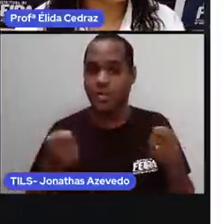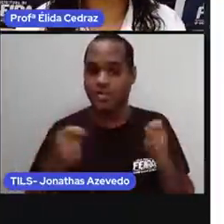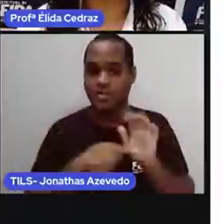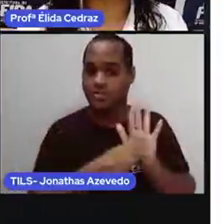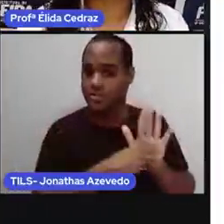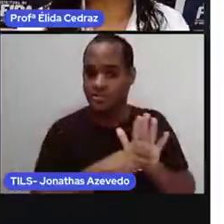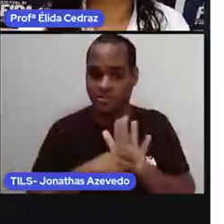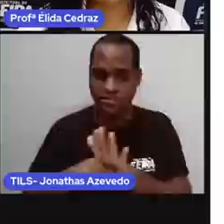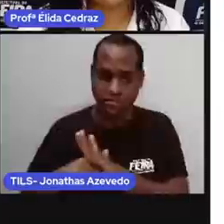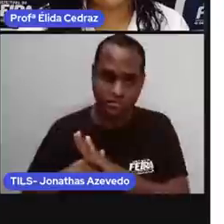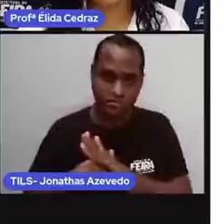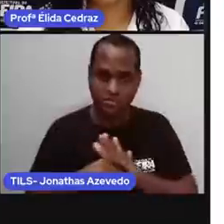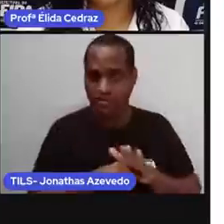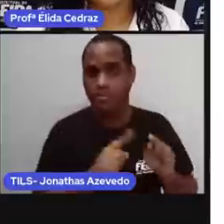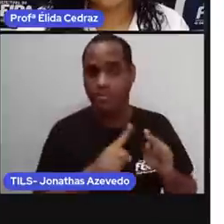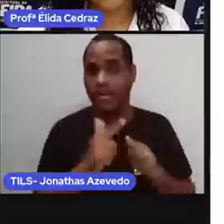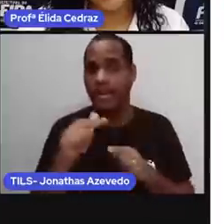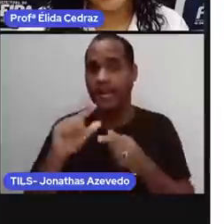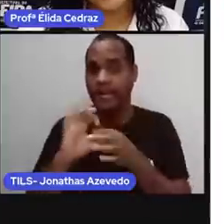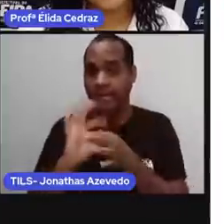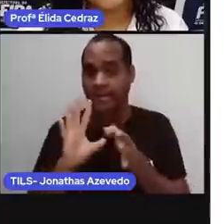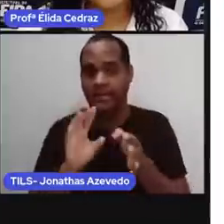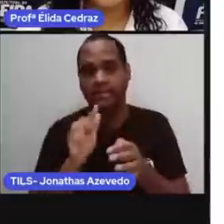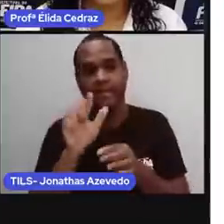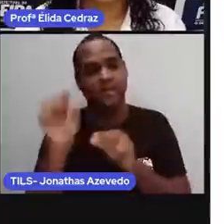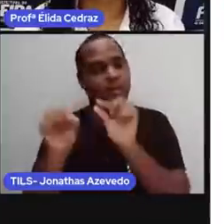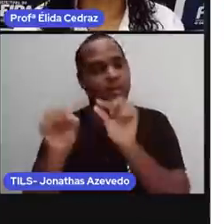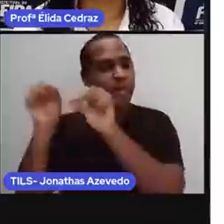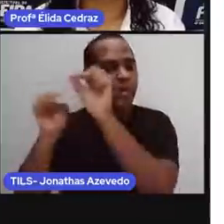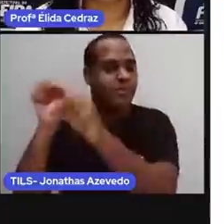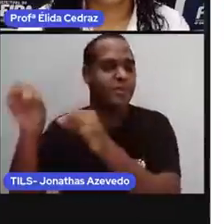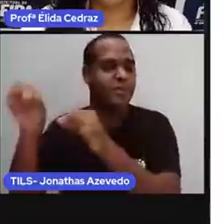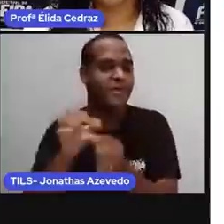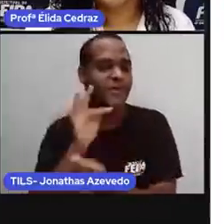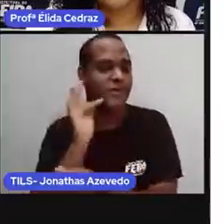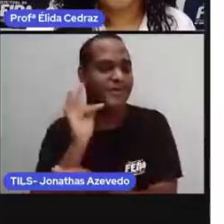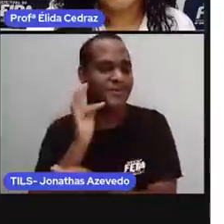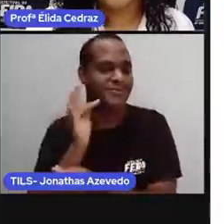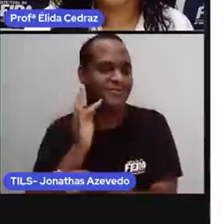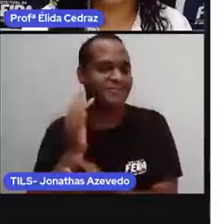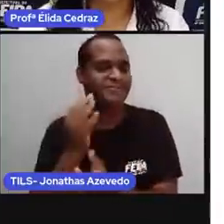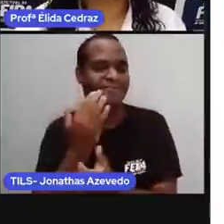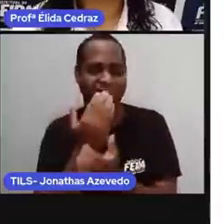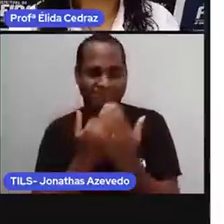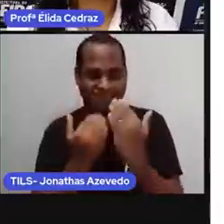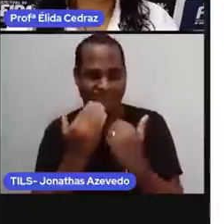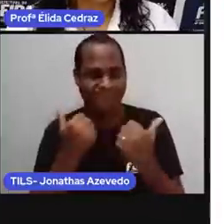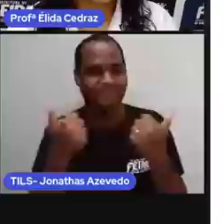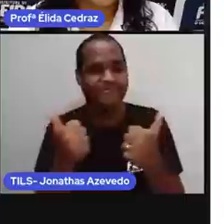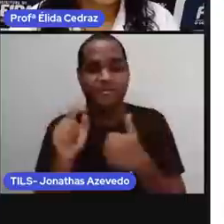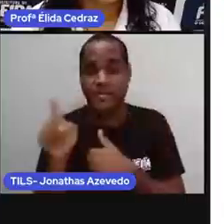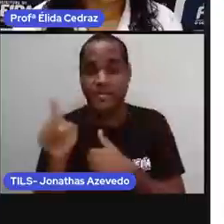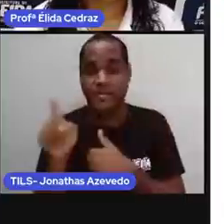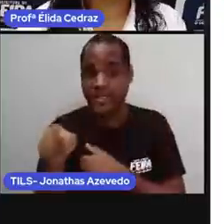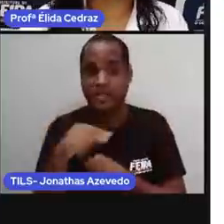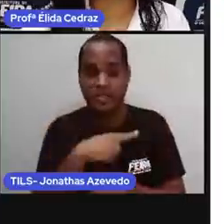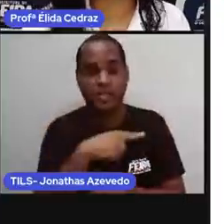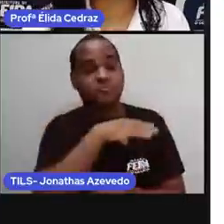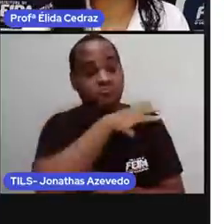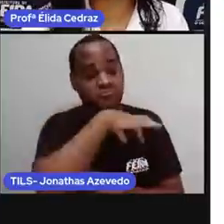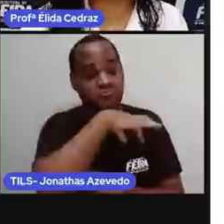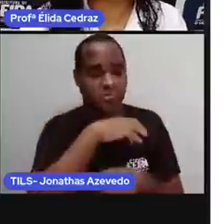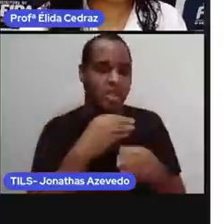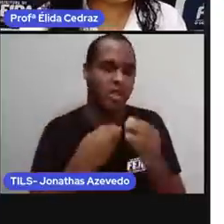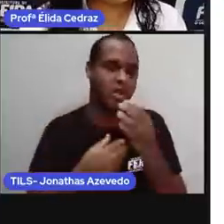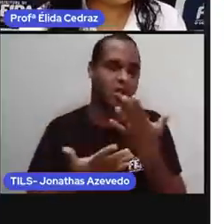na natureza, ele ia comer das frutinhas. Então, os animais, eles se alimentam de